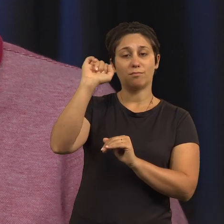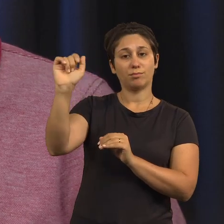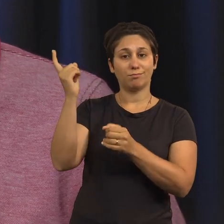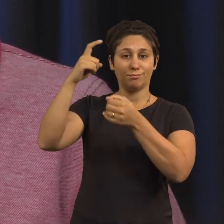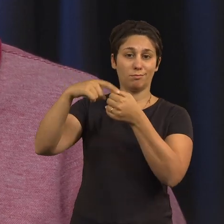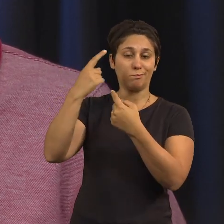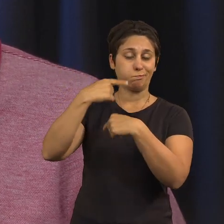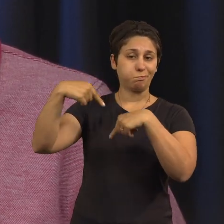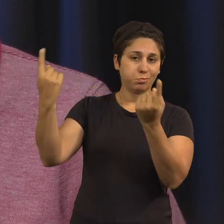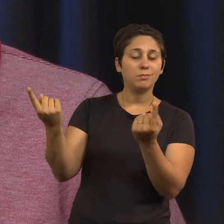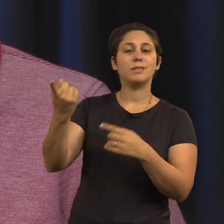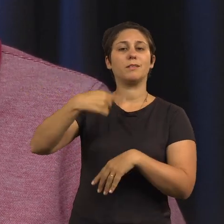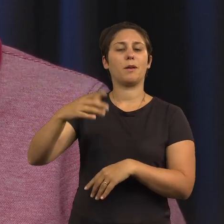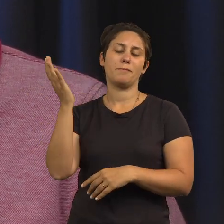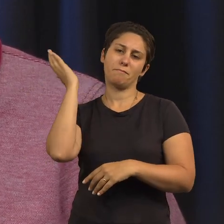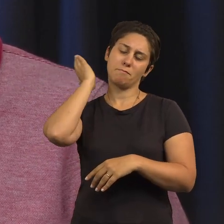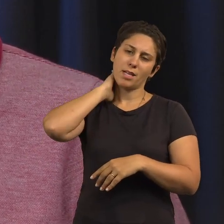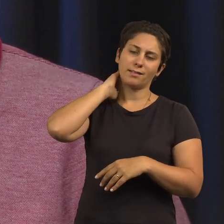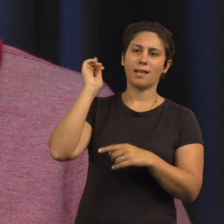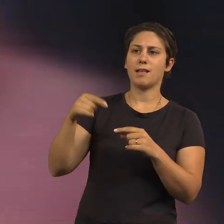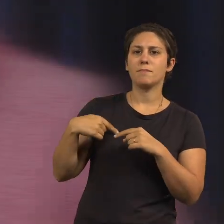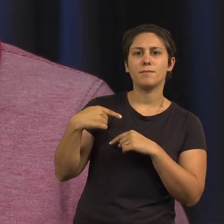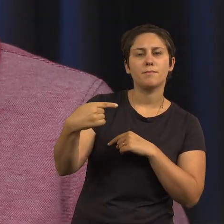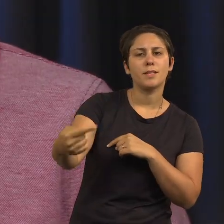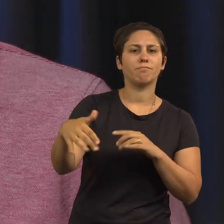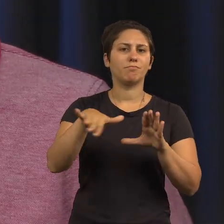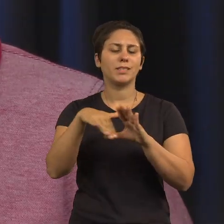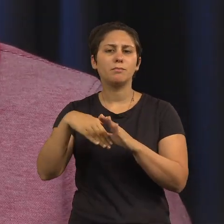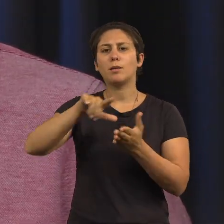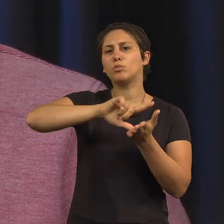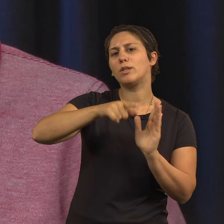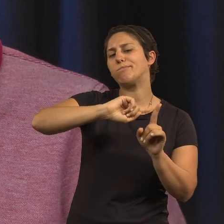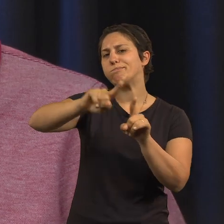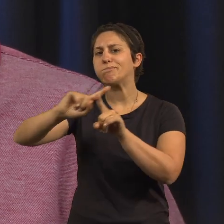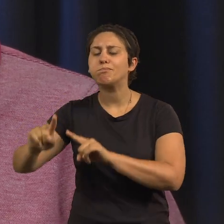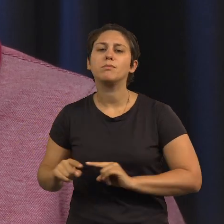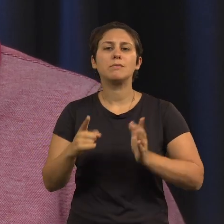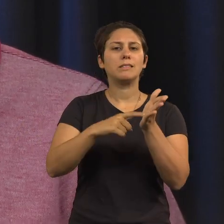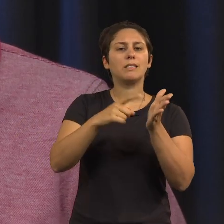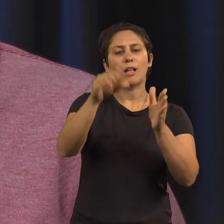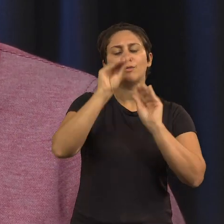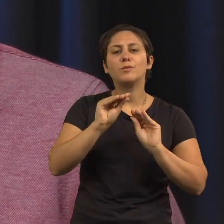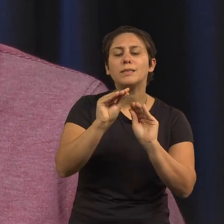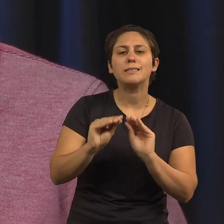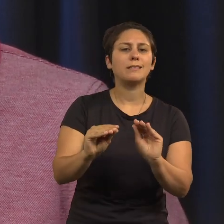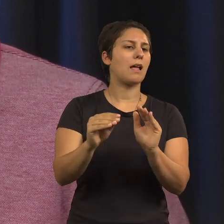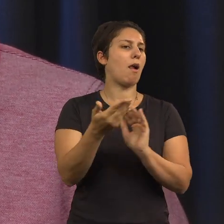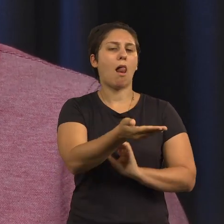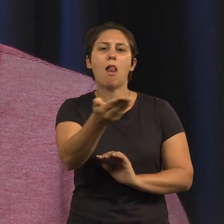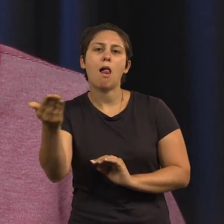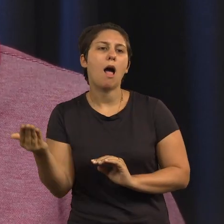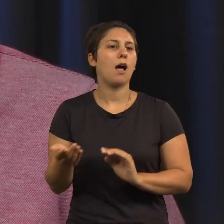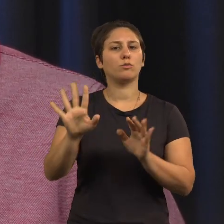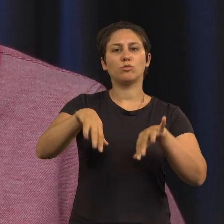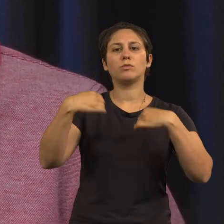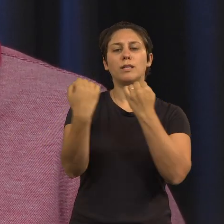temos a obrigação de estar presente em tudo aquilo que são projetos, são necessidades de formação genéricas que